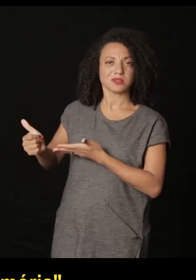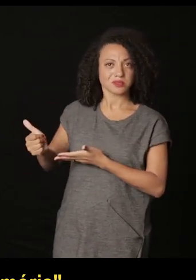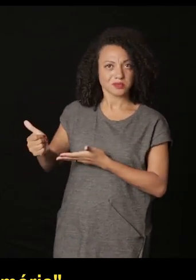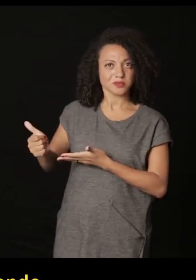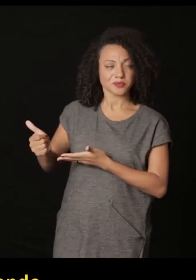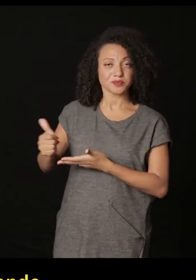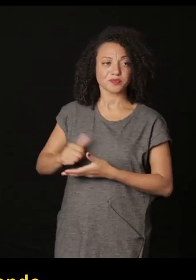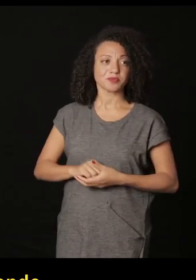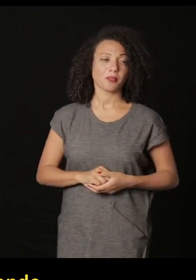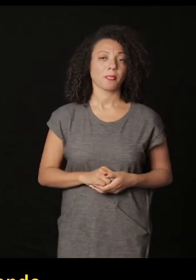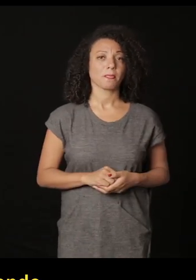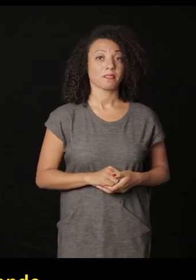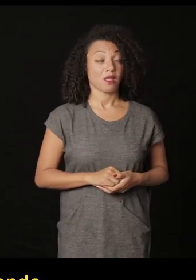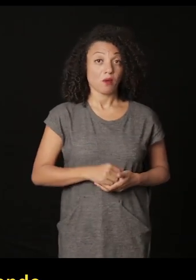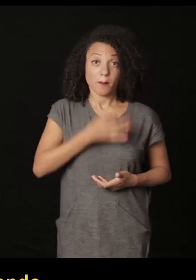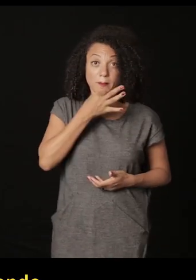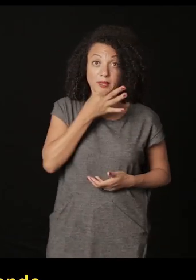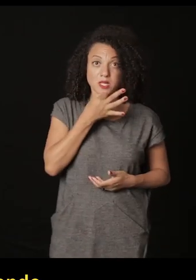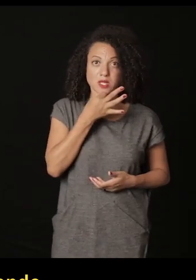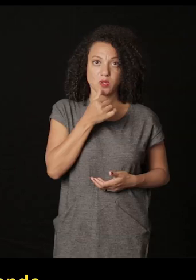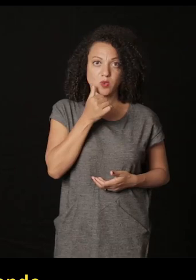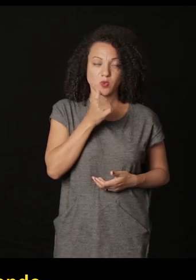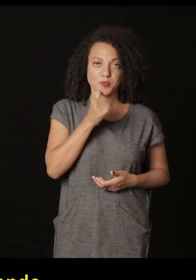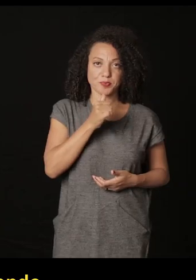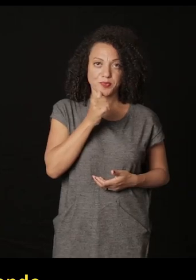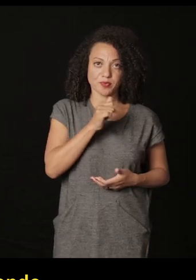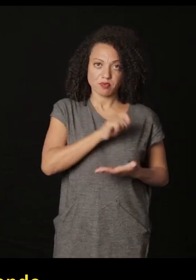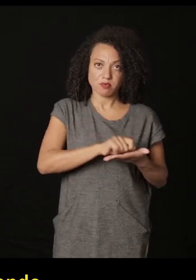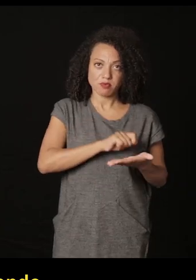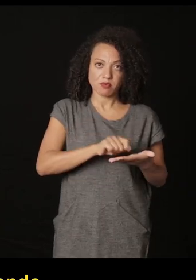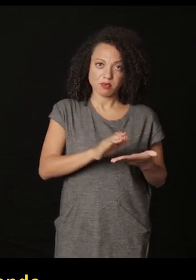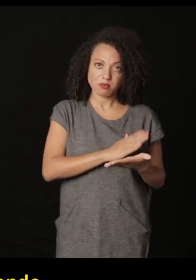memória isso ela citando